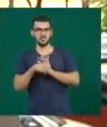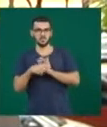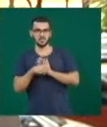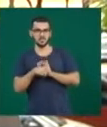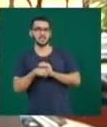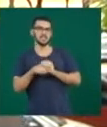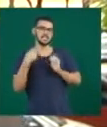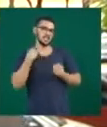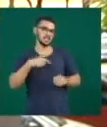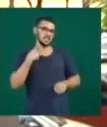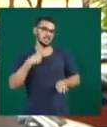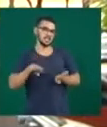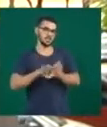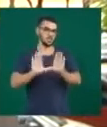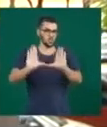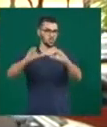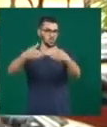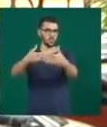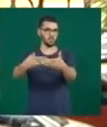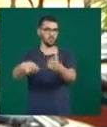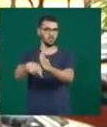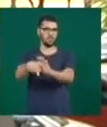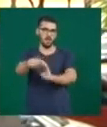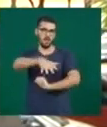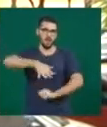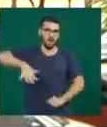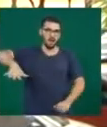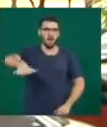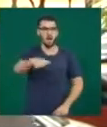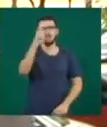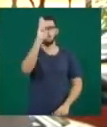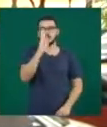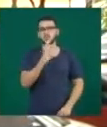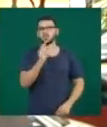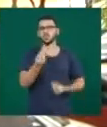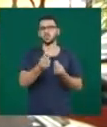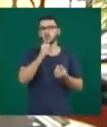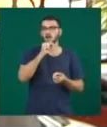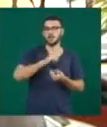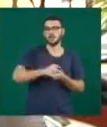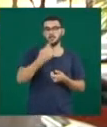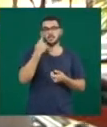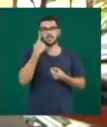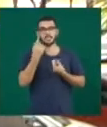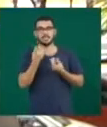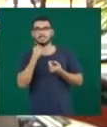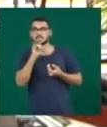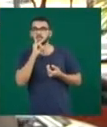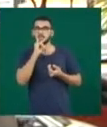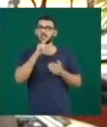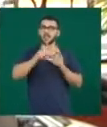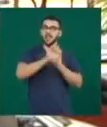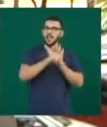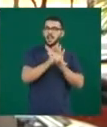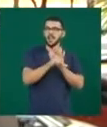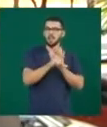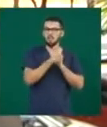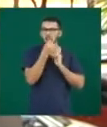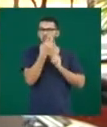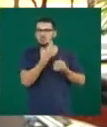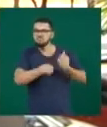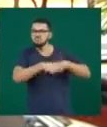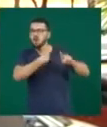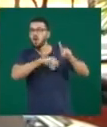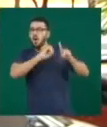bacias hidrográficas, para nós verificarmos se essa legislação é suficiente para permitir avanços ou se alguma coisa nova tem que ser acrescida.